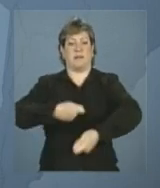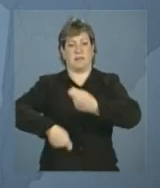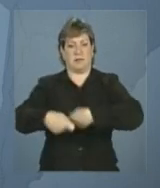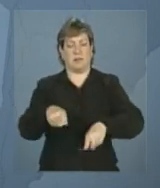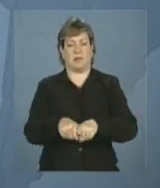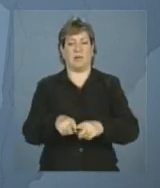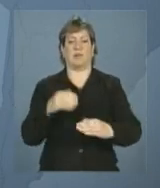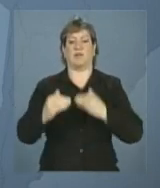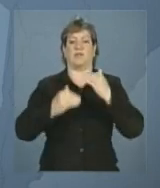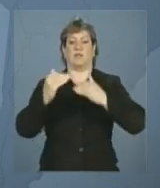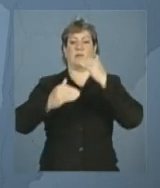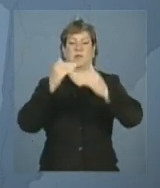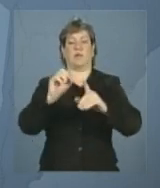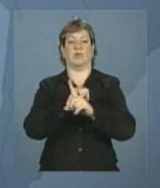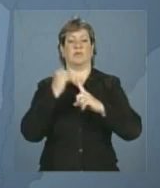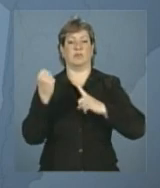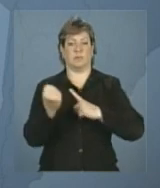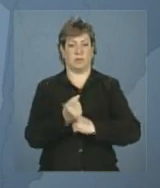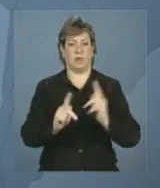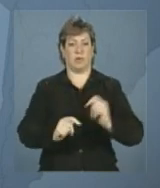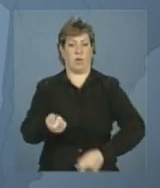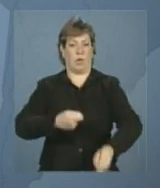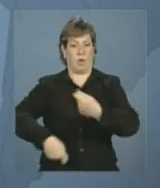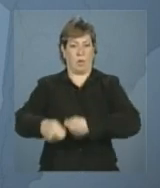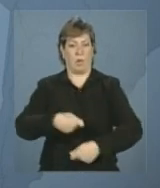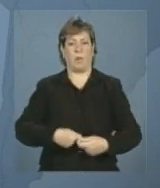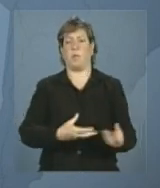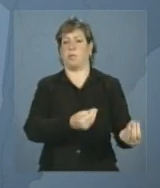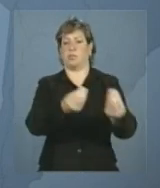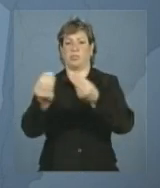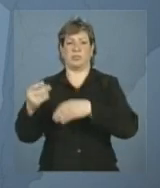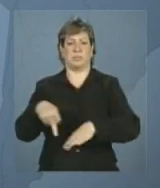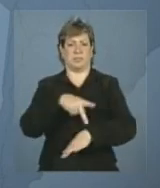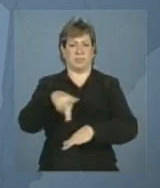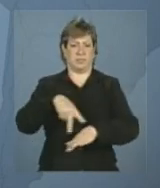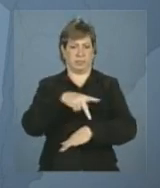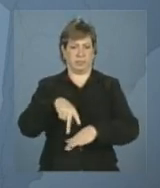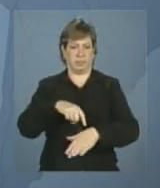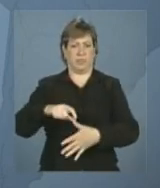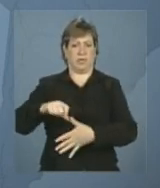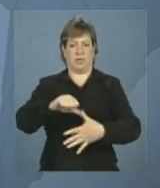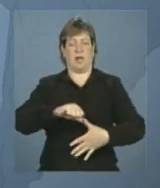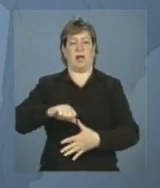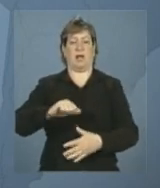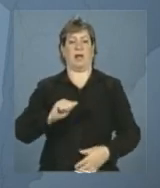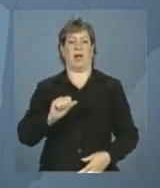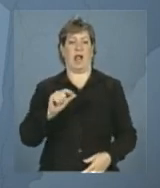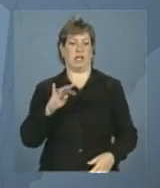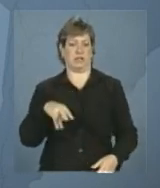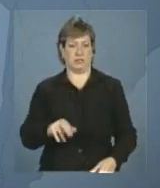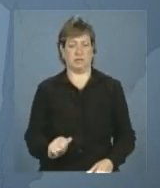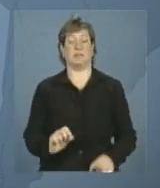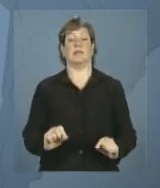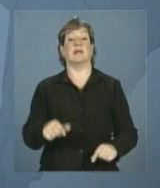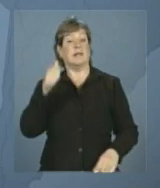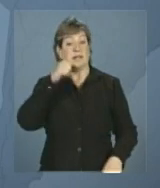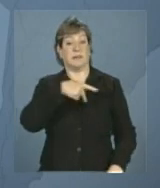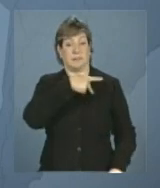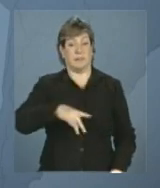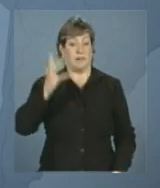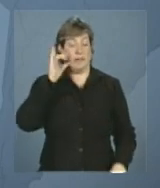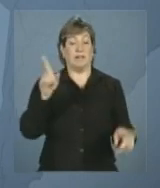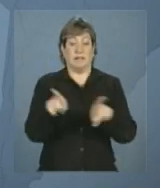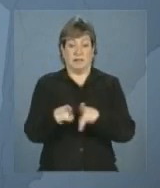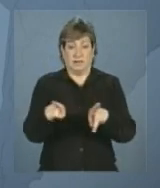o desenvolvimento social e econômico de muitos países da América Latina. Bem, ela falou também sobre a